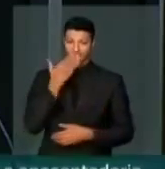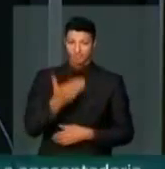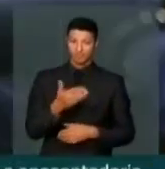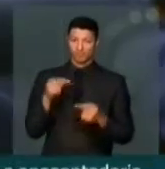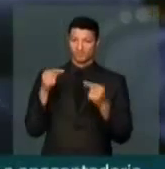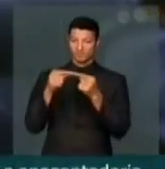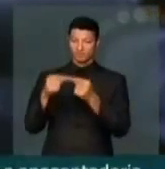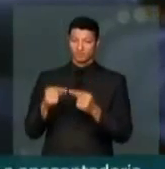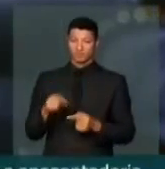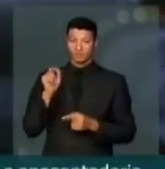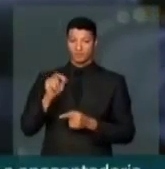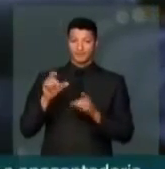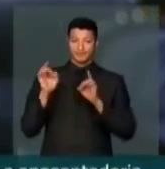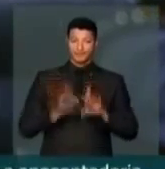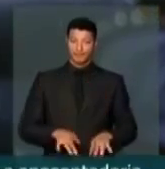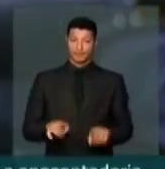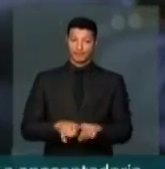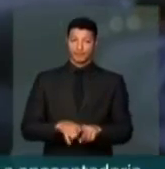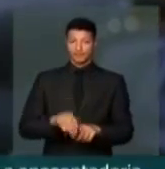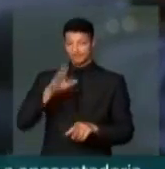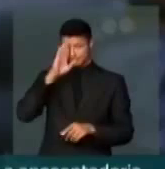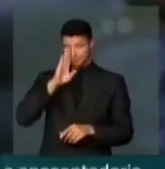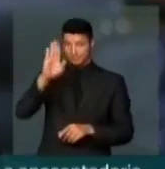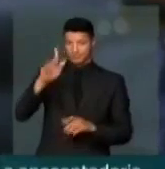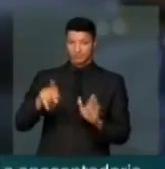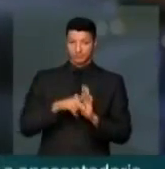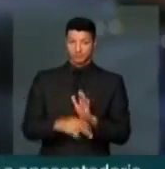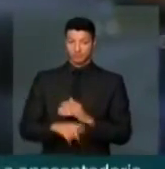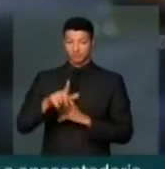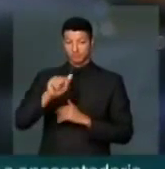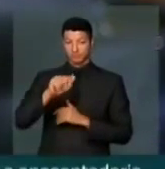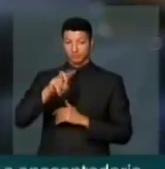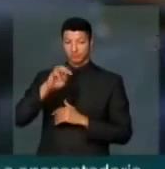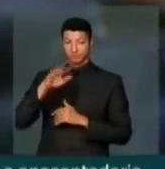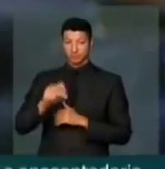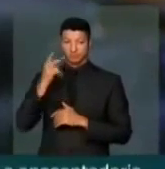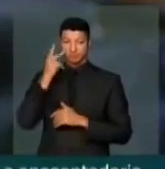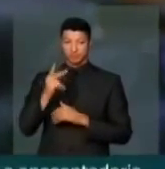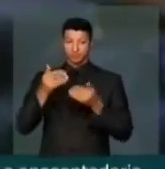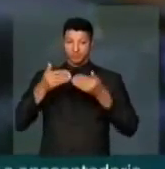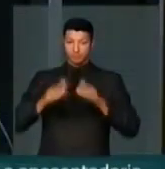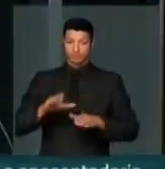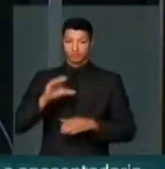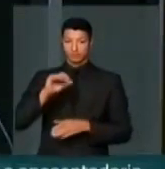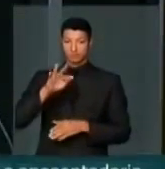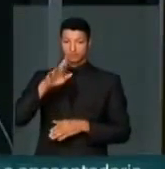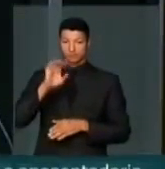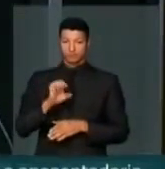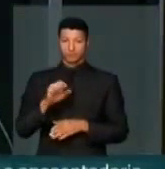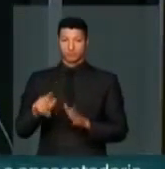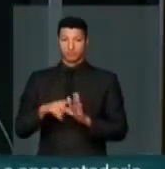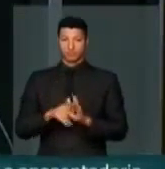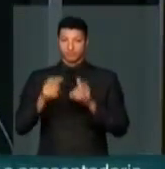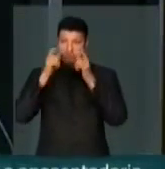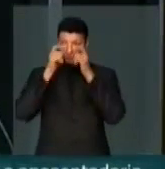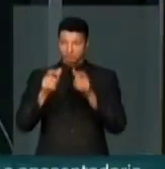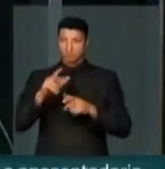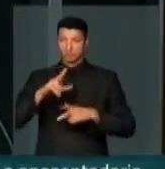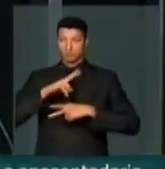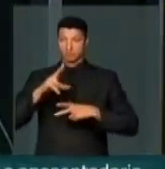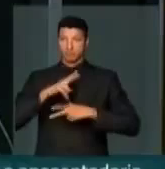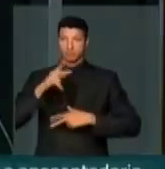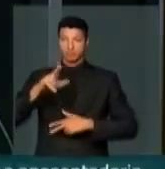acordo e que deixa os princípios na gaveta para abrir os cofres dos interesses